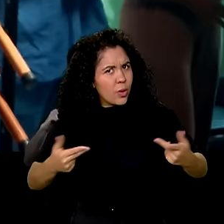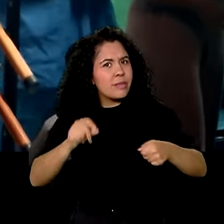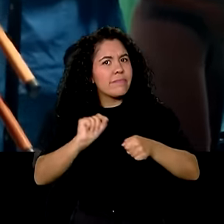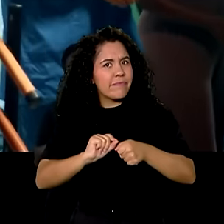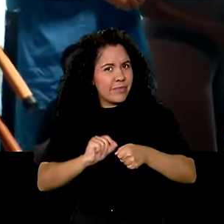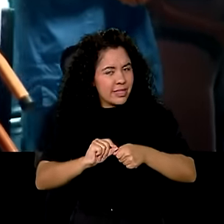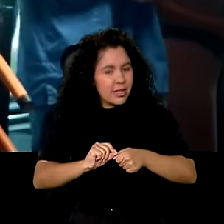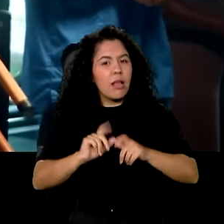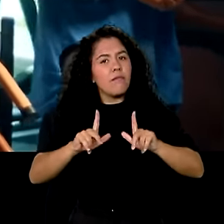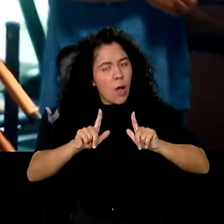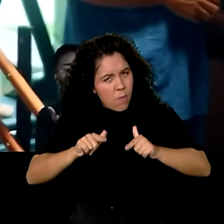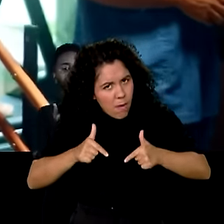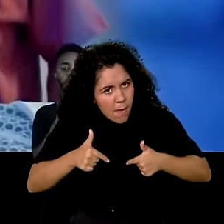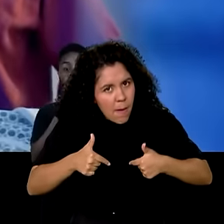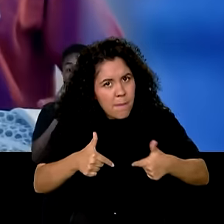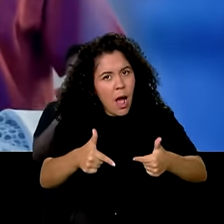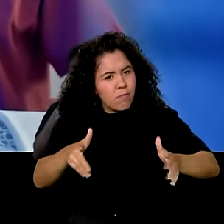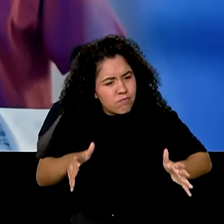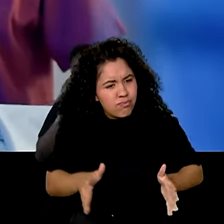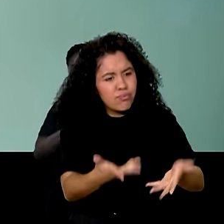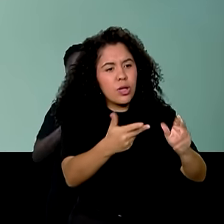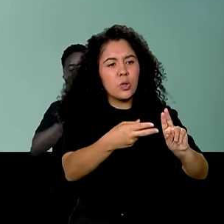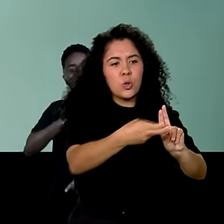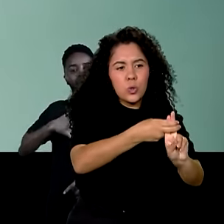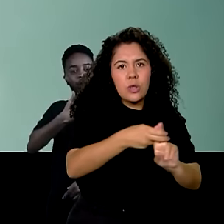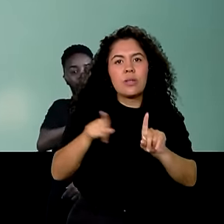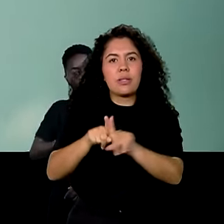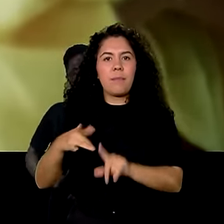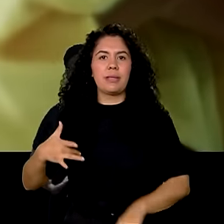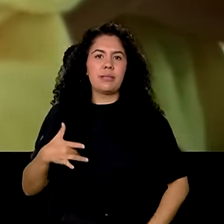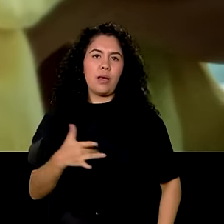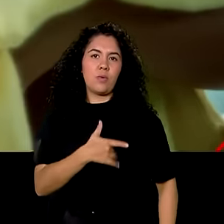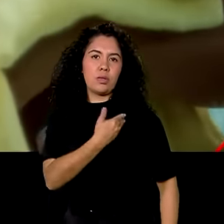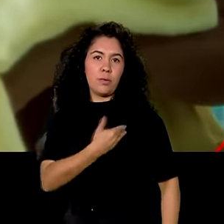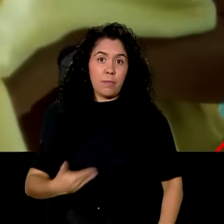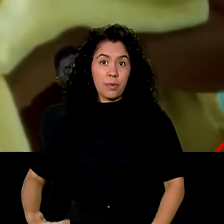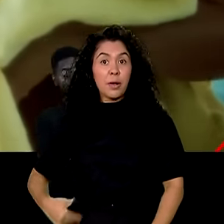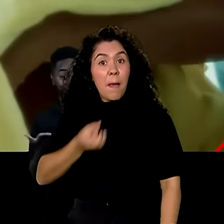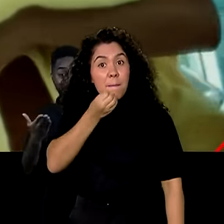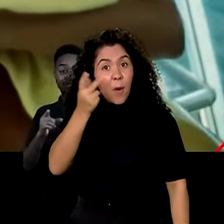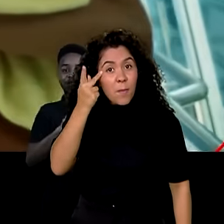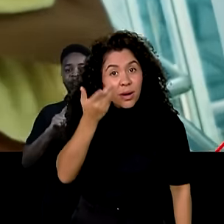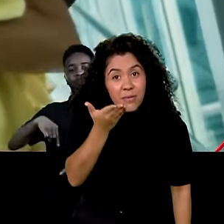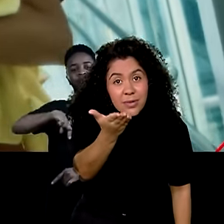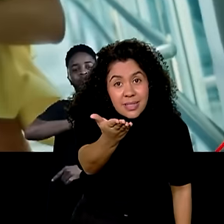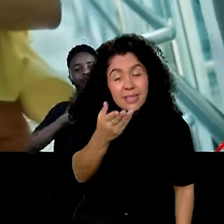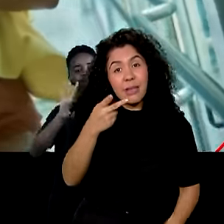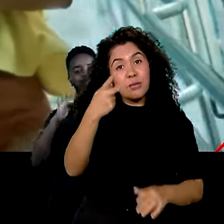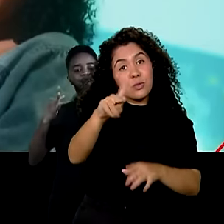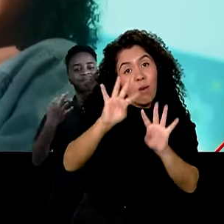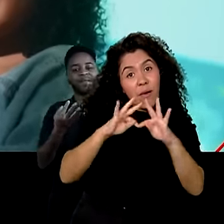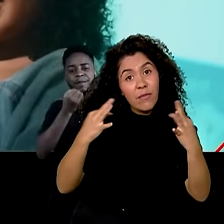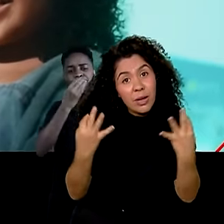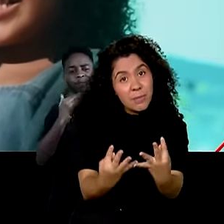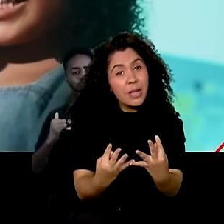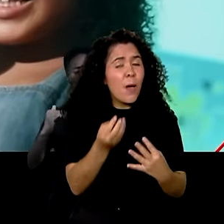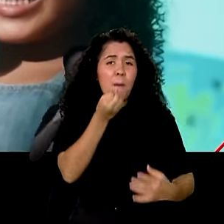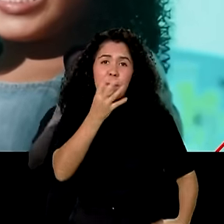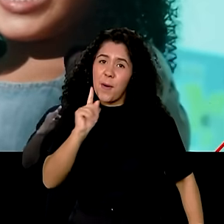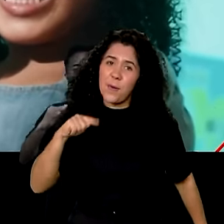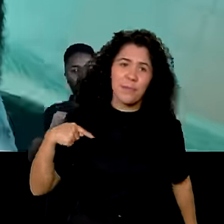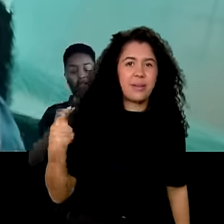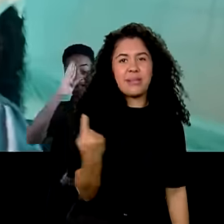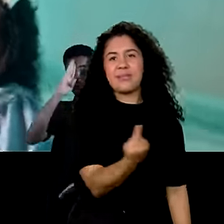assim, fortalecendo o SUS e a saúde pública. Porque isso é bom para você, para as nossas famílias, é bom para todo